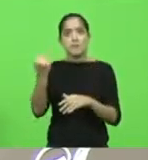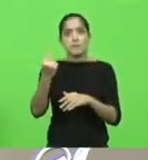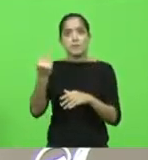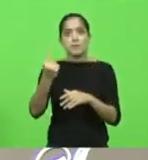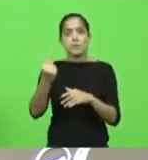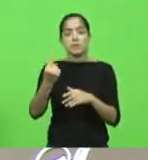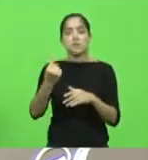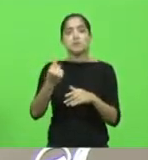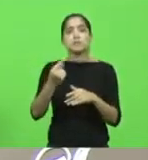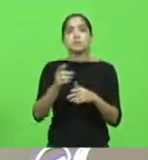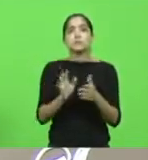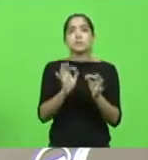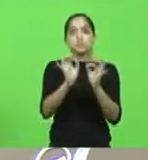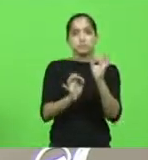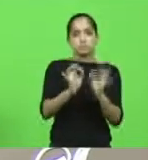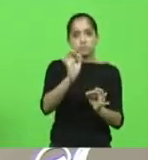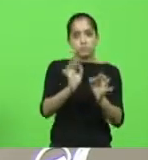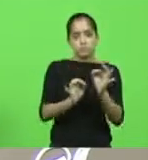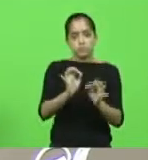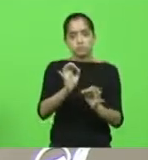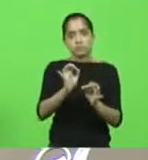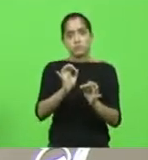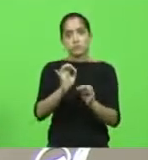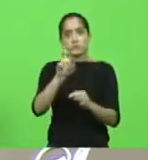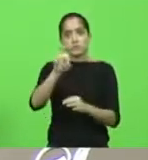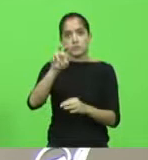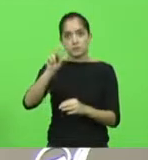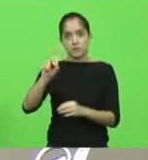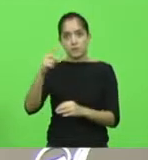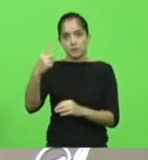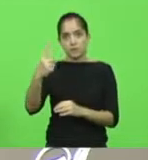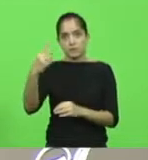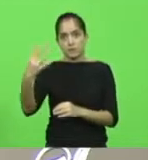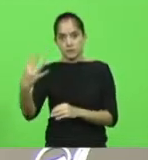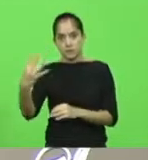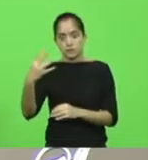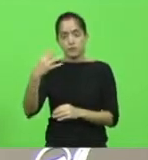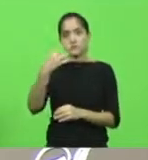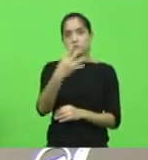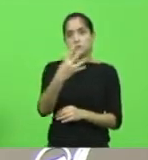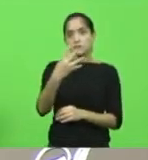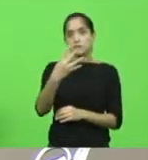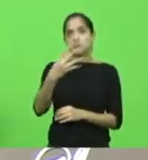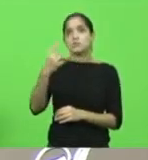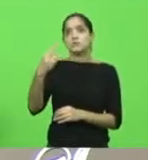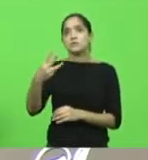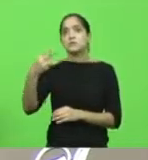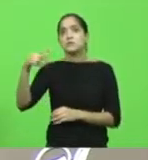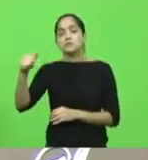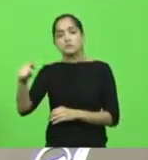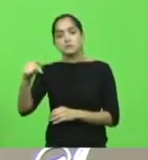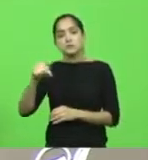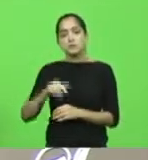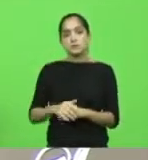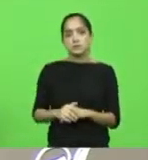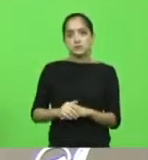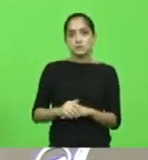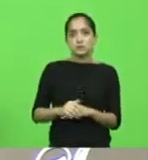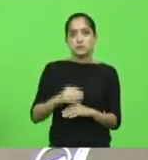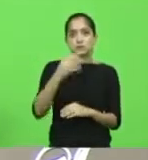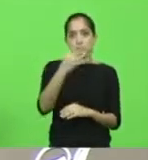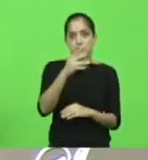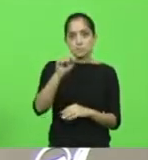de Florianópolis, nos autos nº 5014-437, dígito 42.2020.4